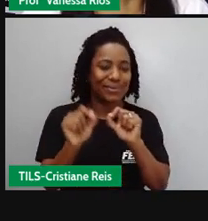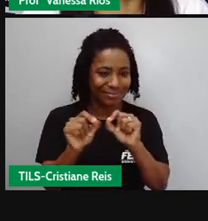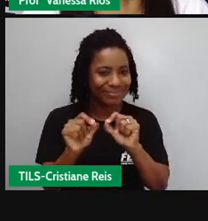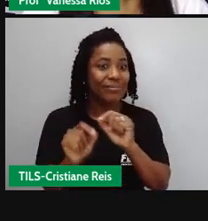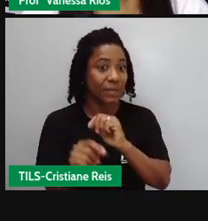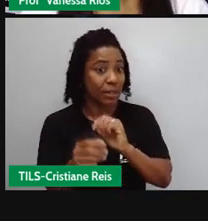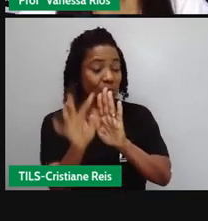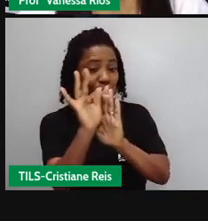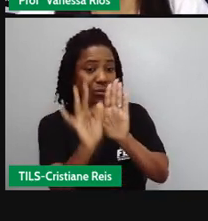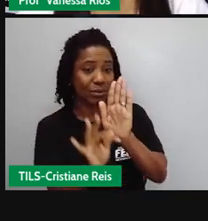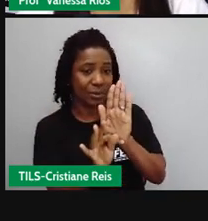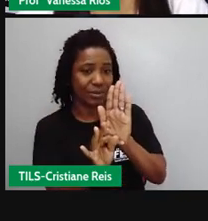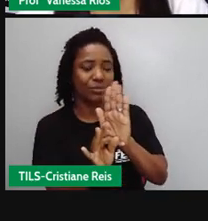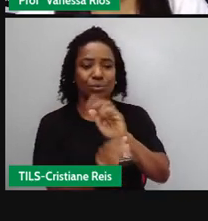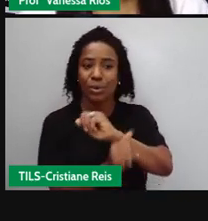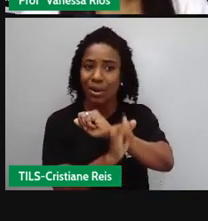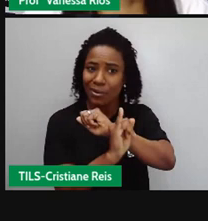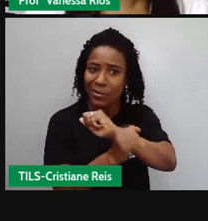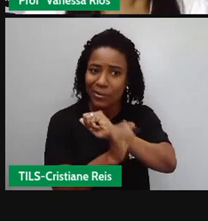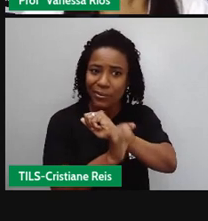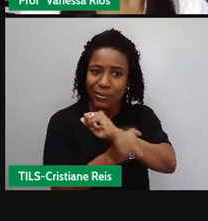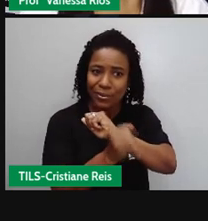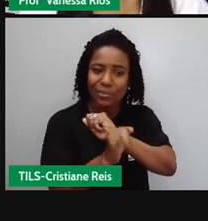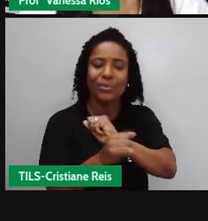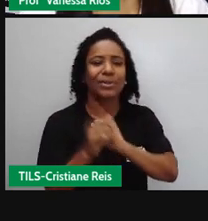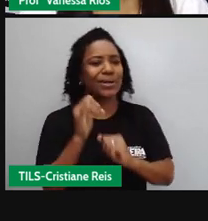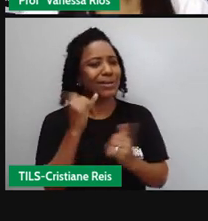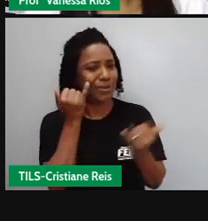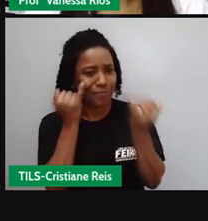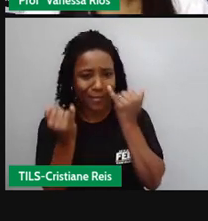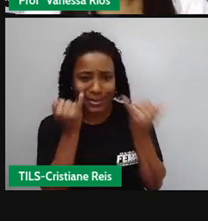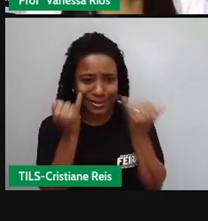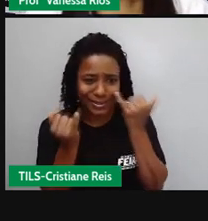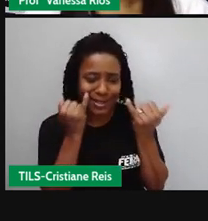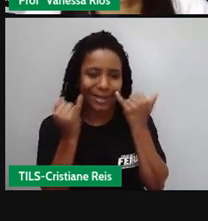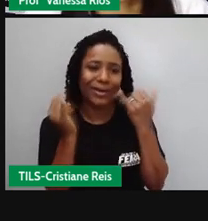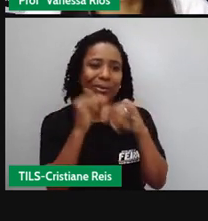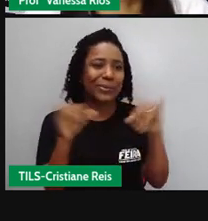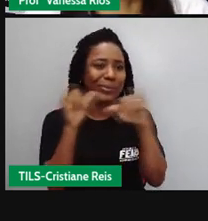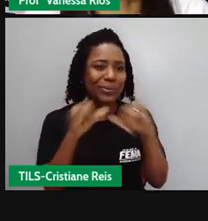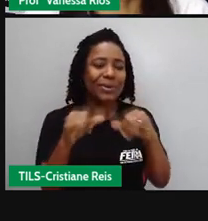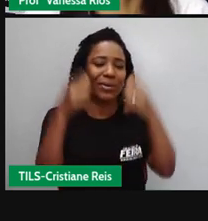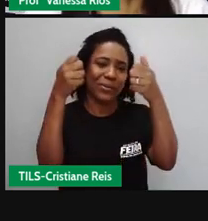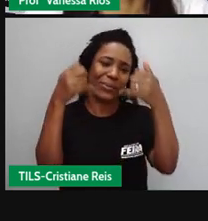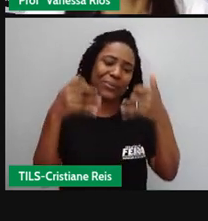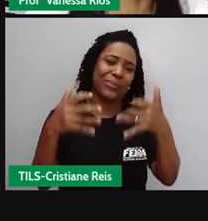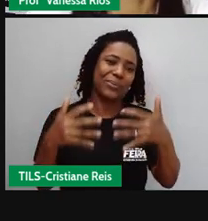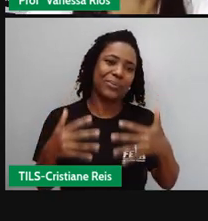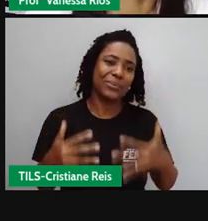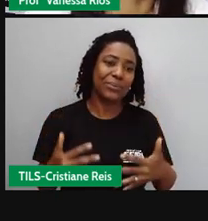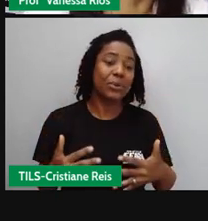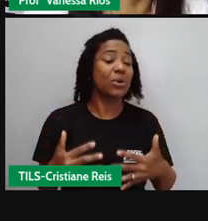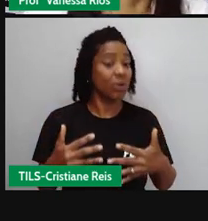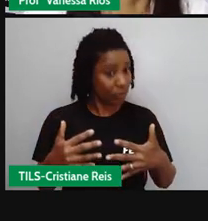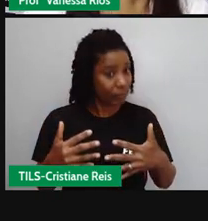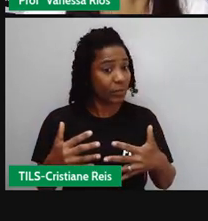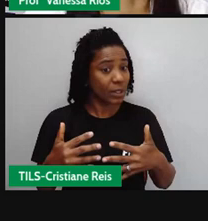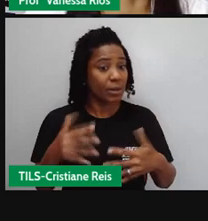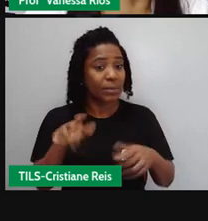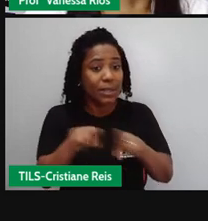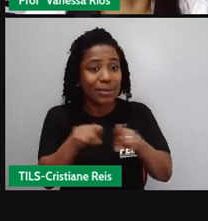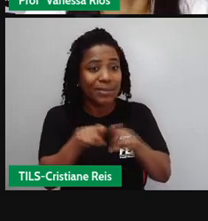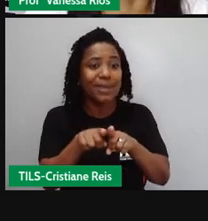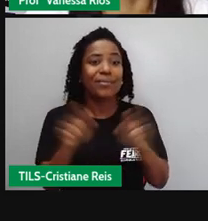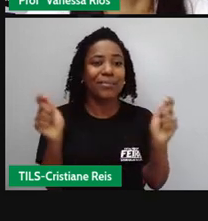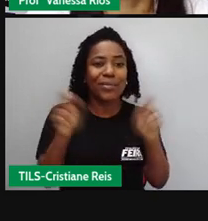texto que, além de toda a informação, de toda a narração dos fatos cotidianos, também tem a função de